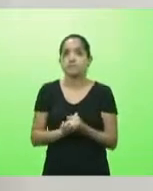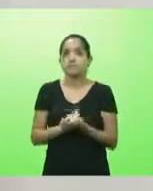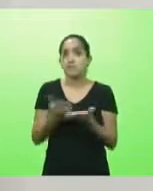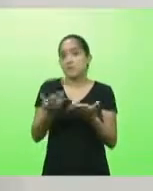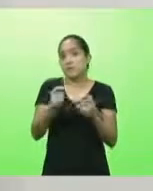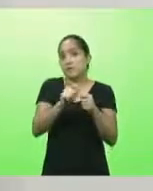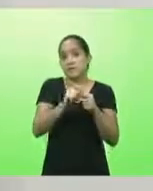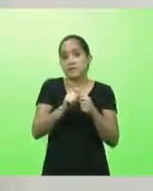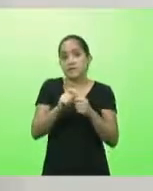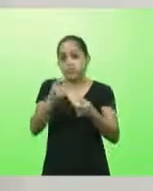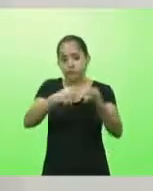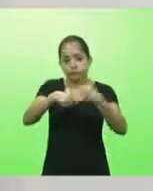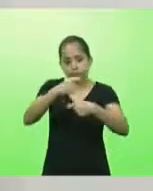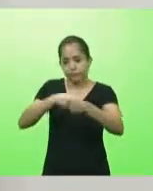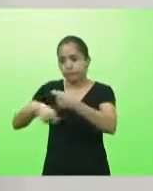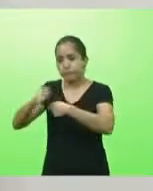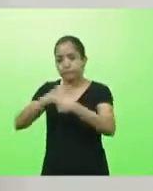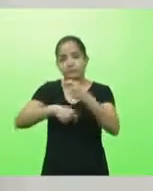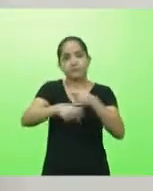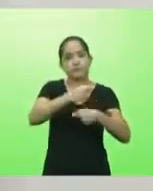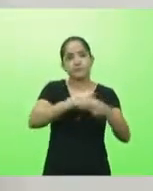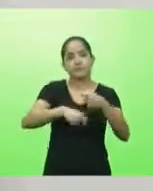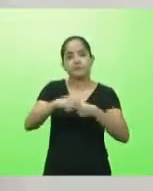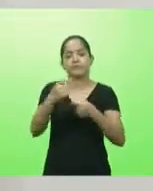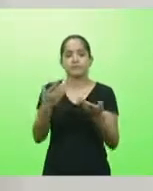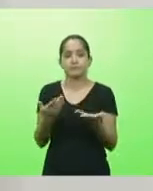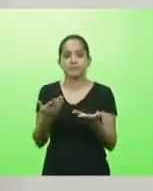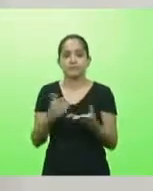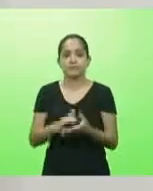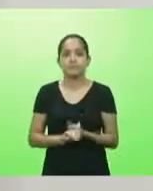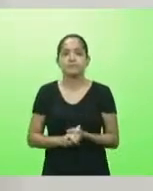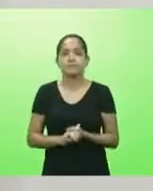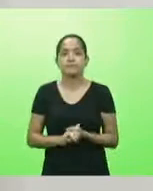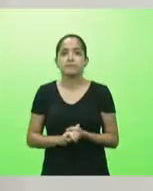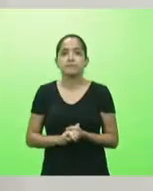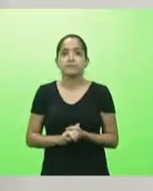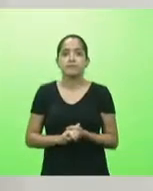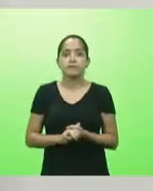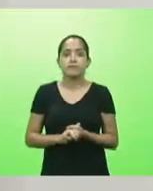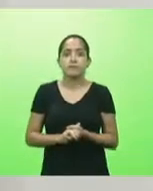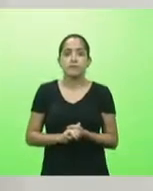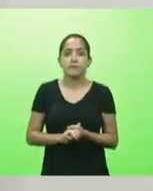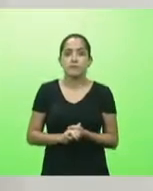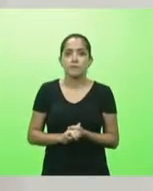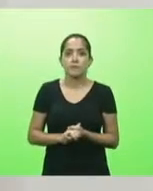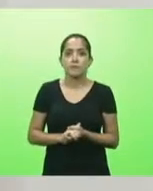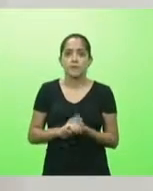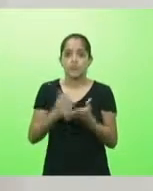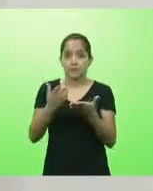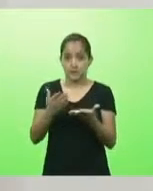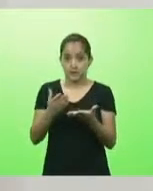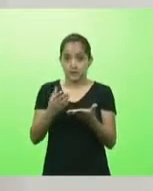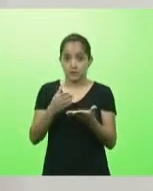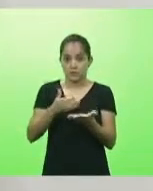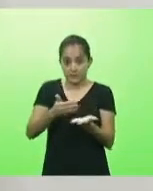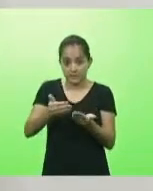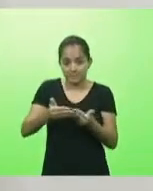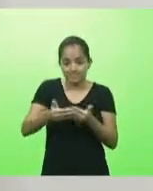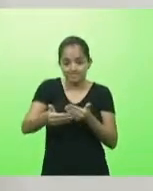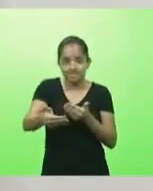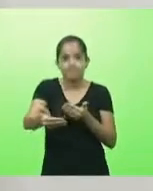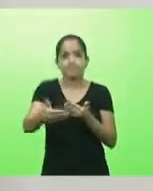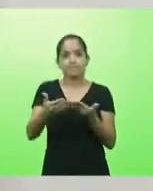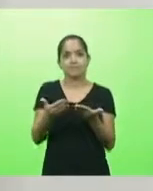a máquina girar, fazer a economia girar. Então, nesse próximo fim de semana, existe uma